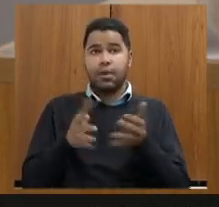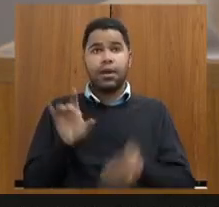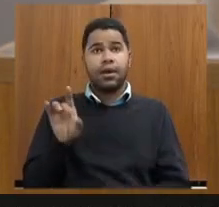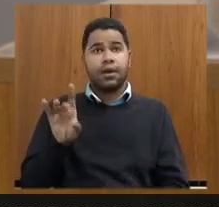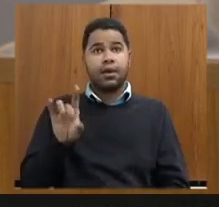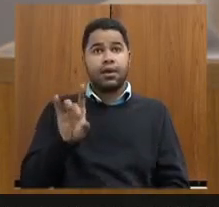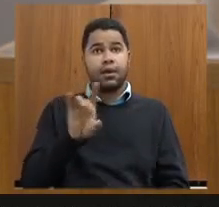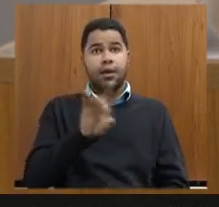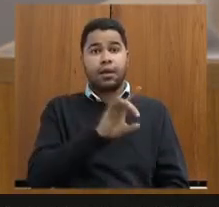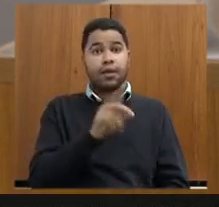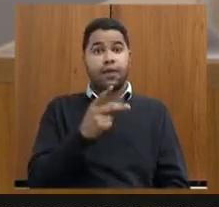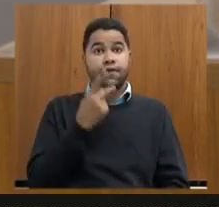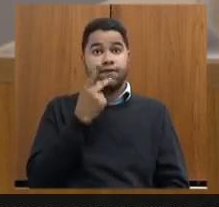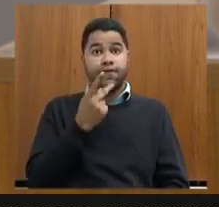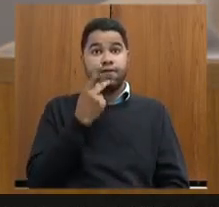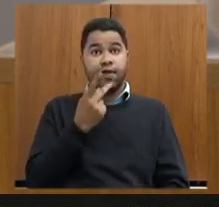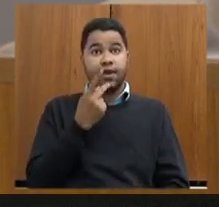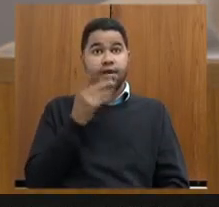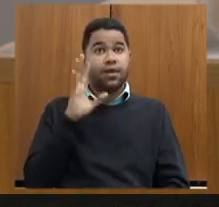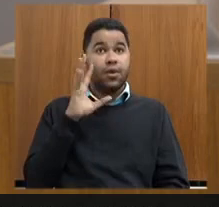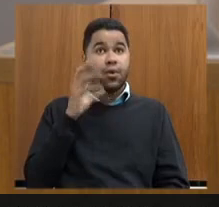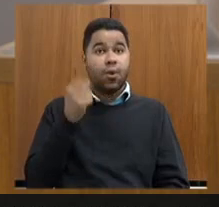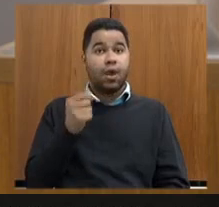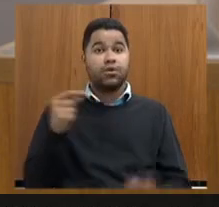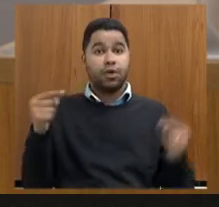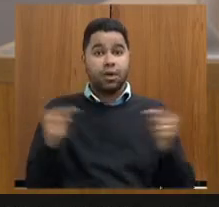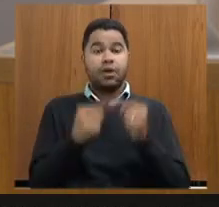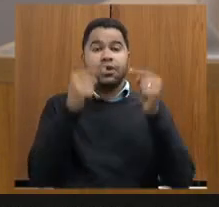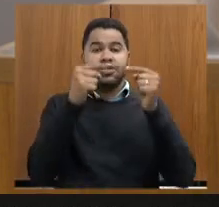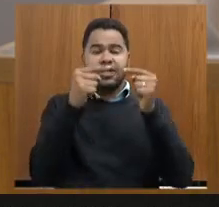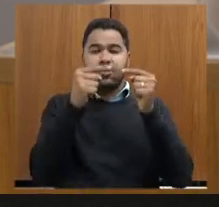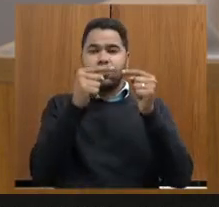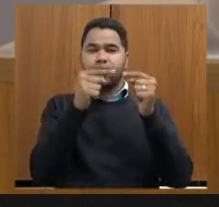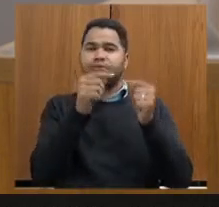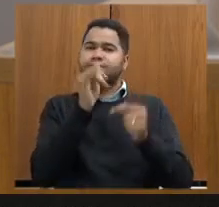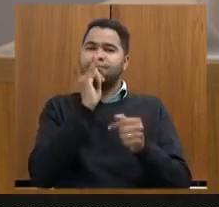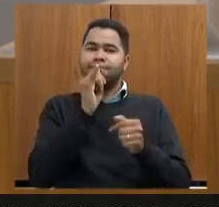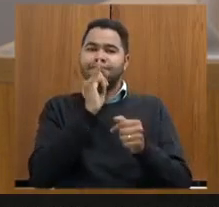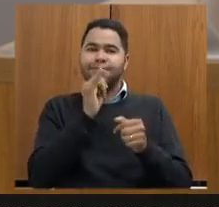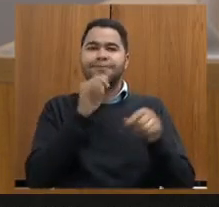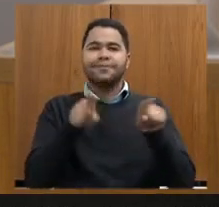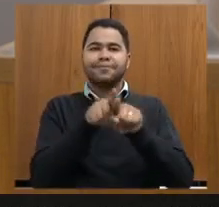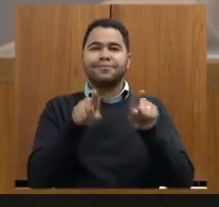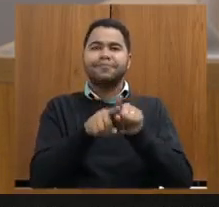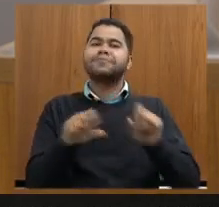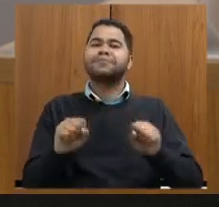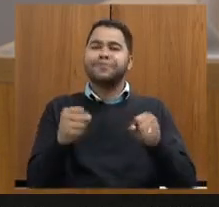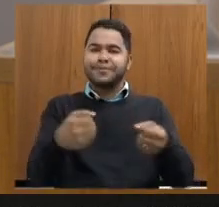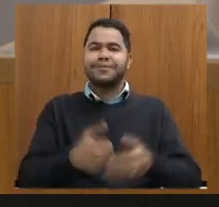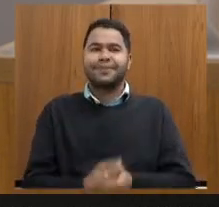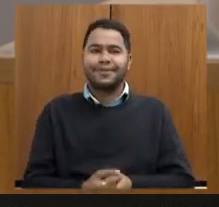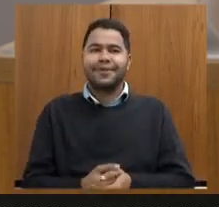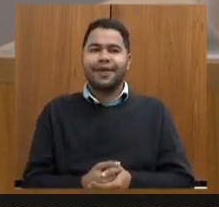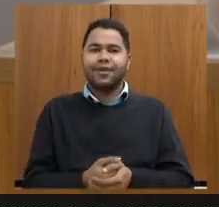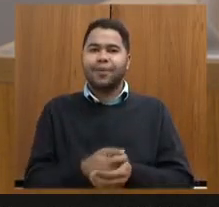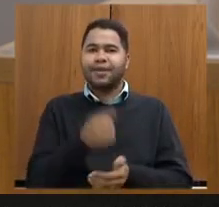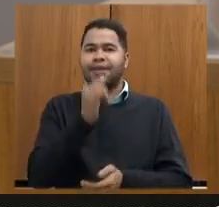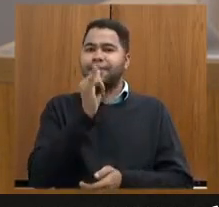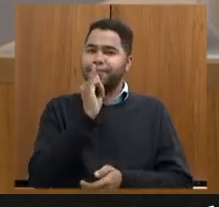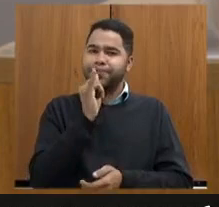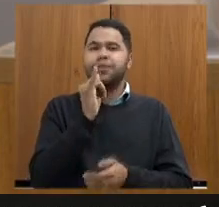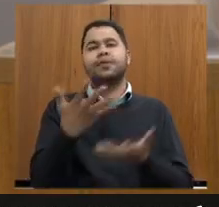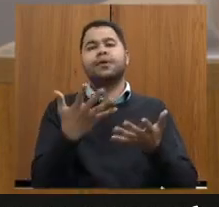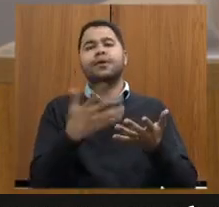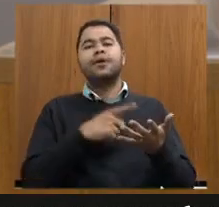um fala o que acha que deve falar e defende o que acha que tem que defender com educação sem